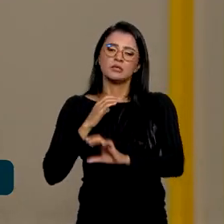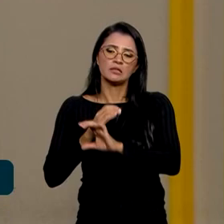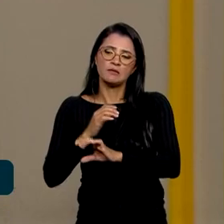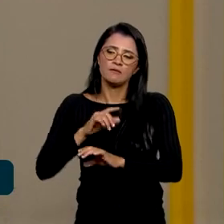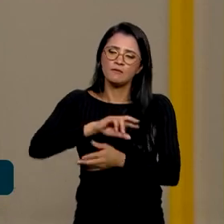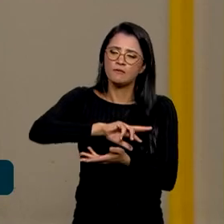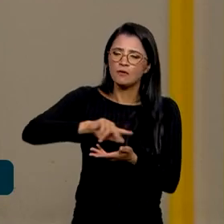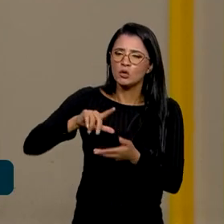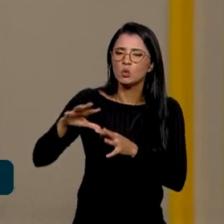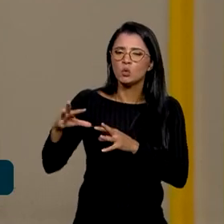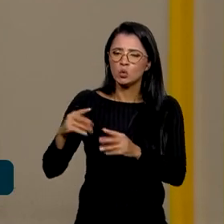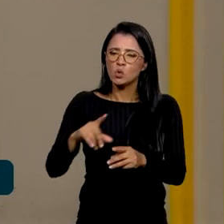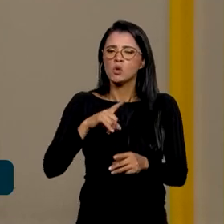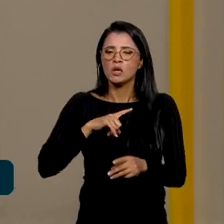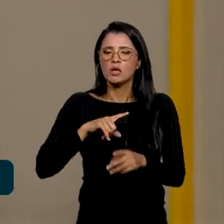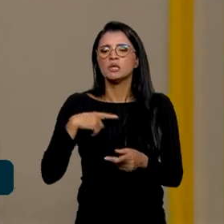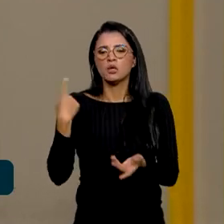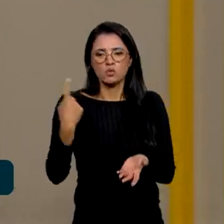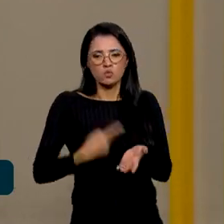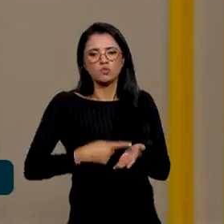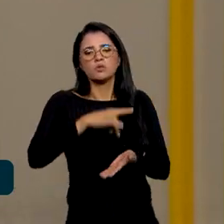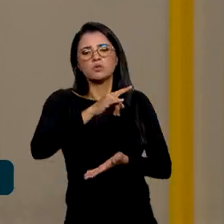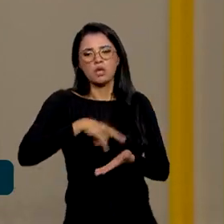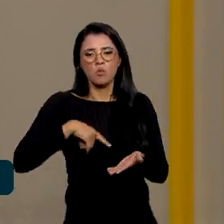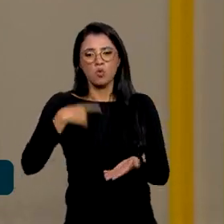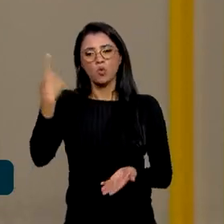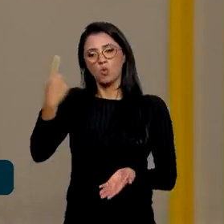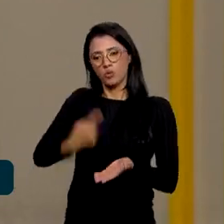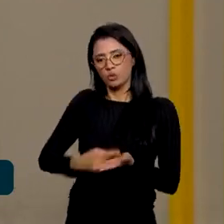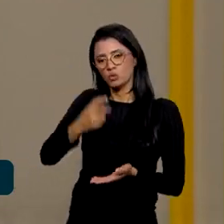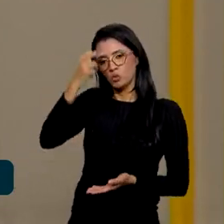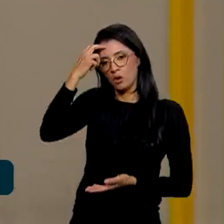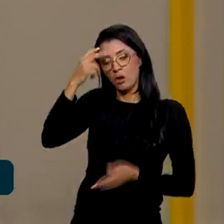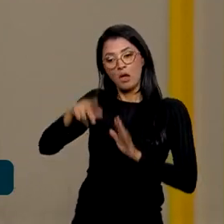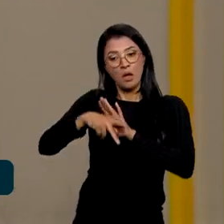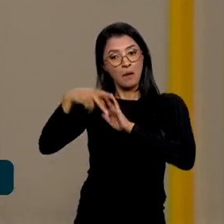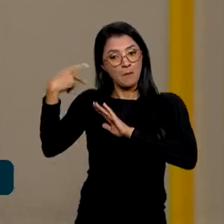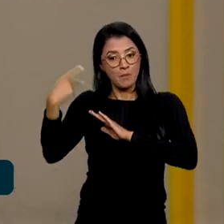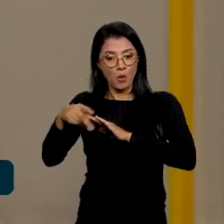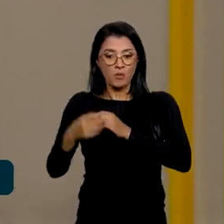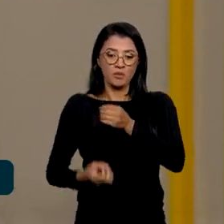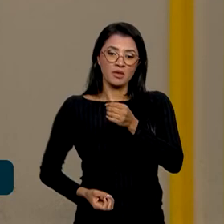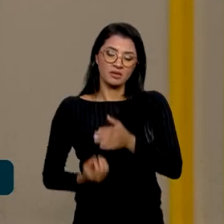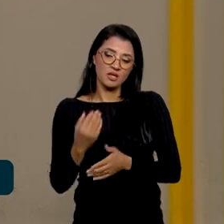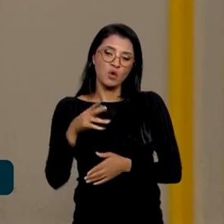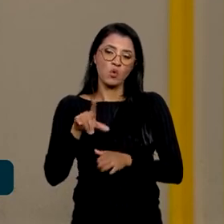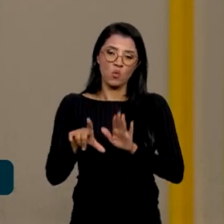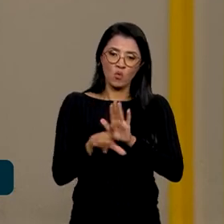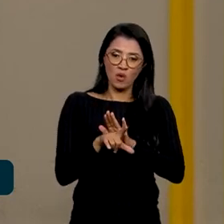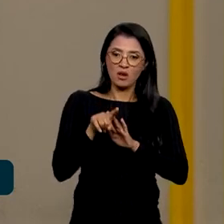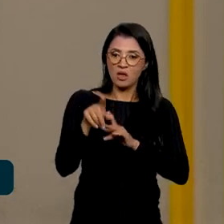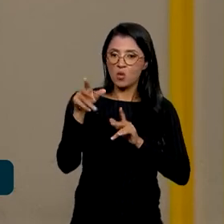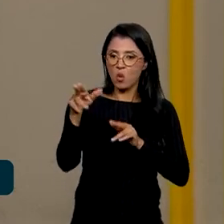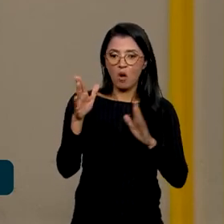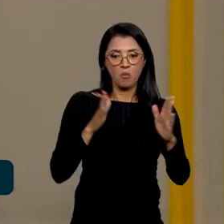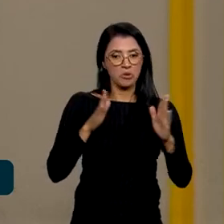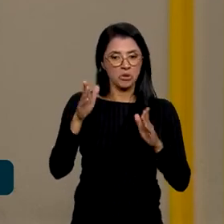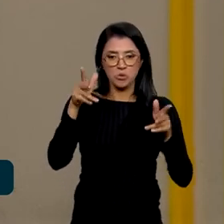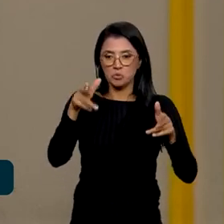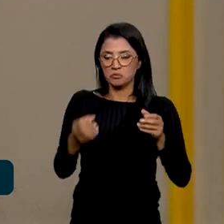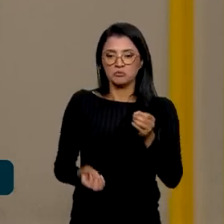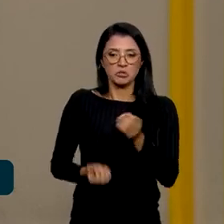Fomento, e a gente tem o Termo de Compromisso Cultural, que ele é específico, né? Seu junto com o Mirosky, que a lei é da mesma período